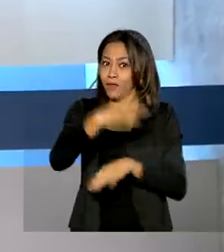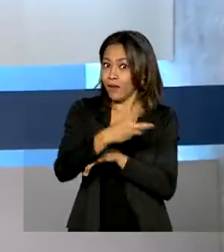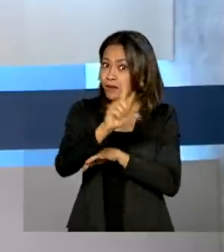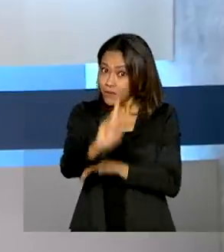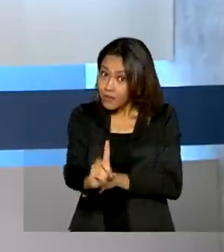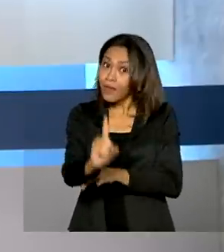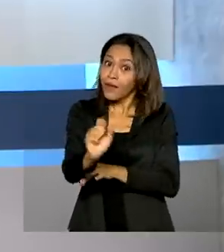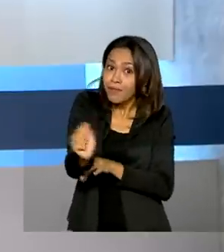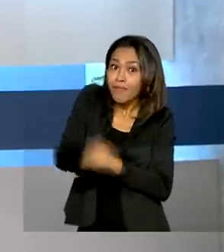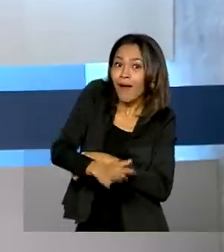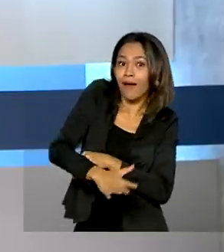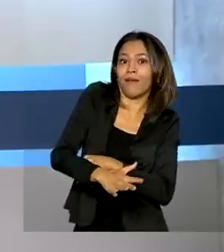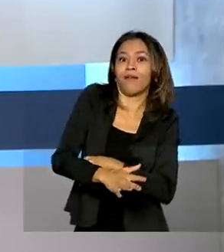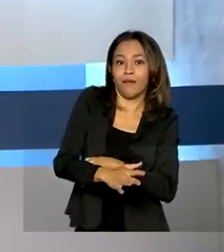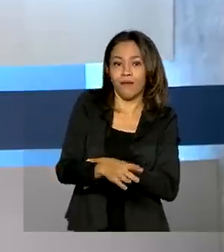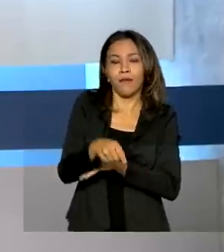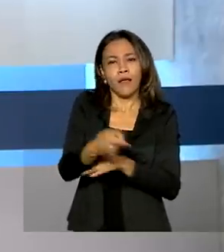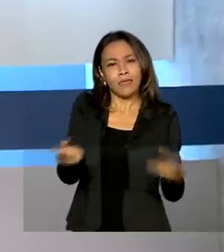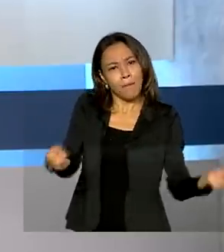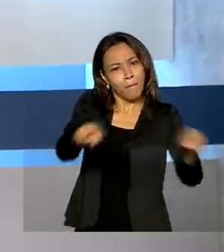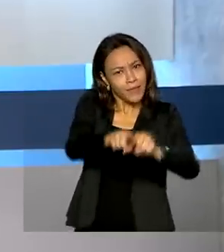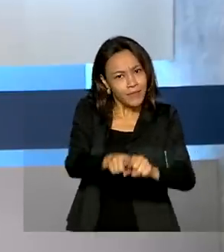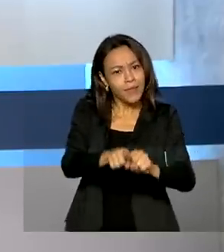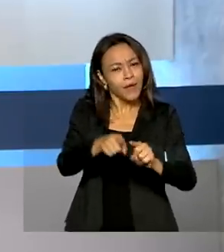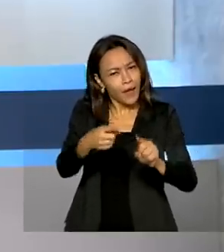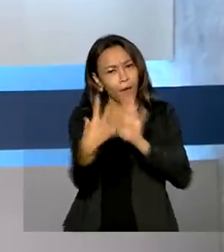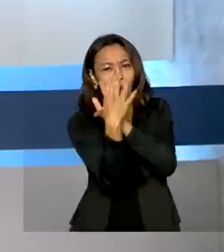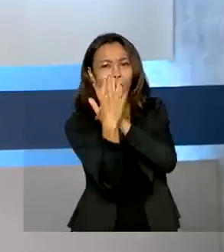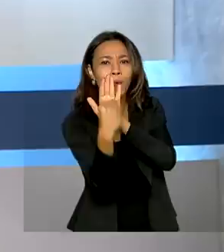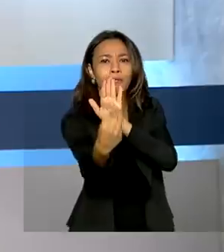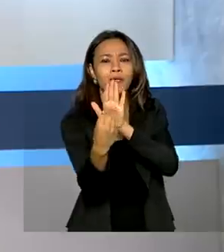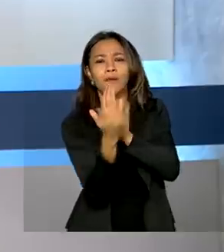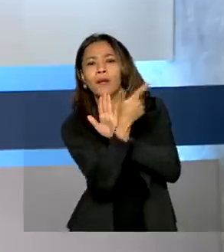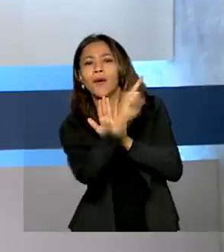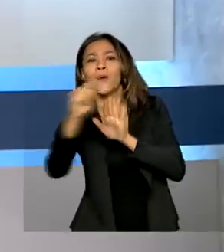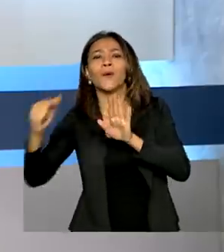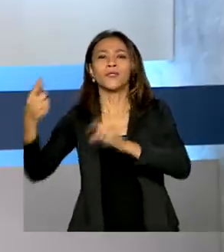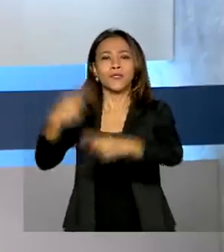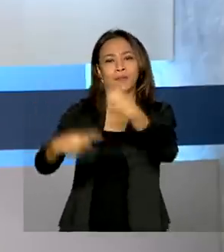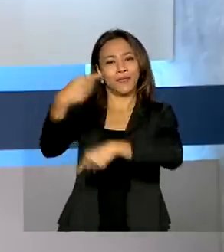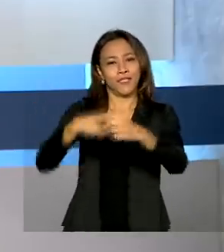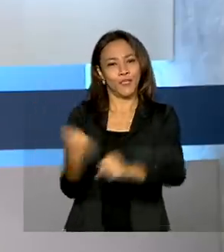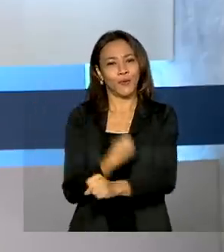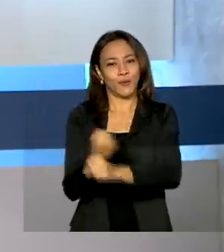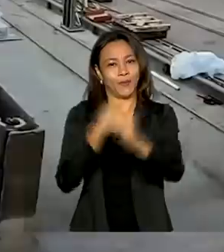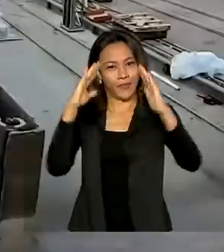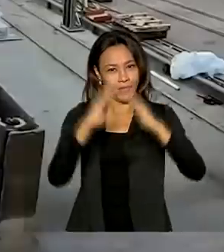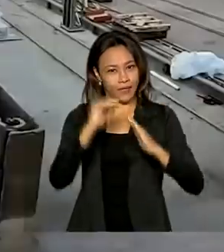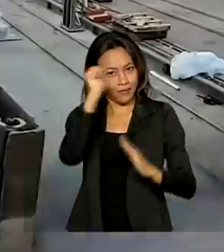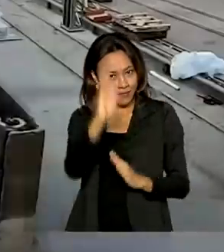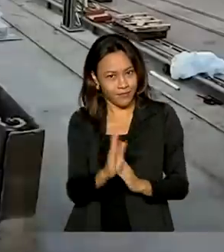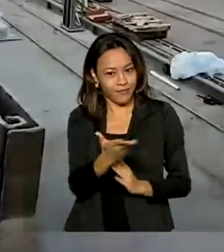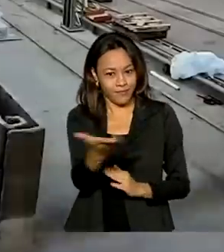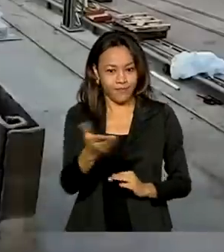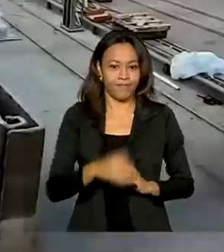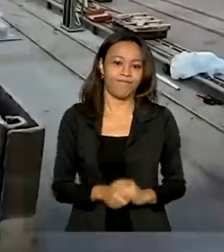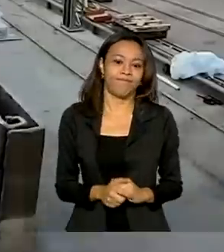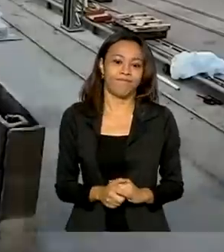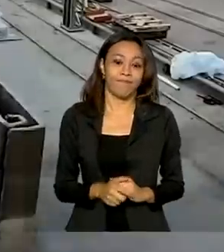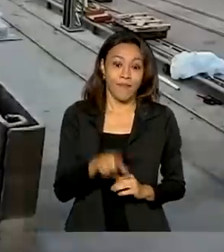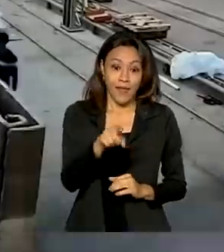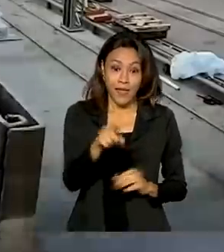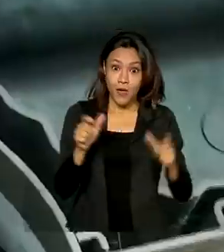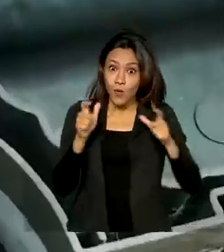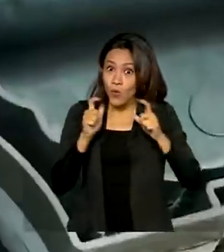materiais de baixo custo. A parceria pode servir de exemplo para outras políticas habitacionais no país. Uma